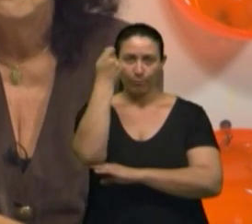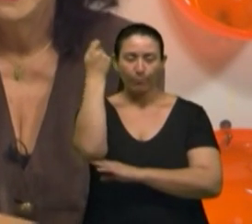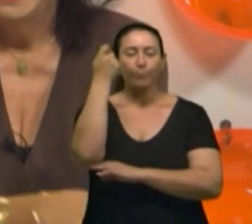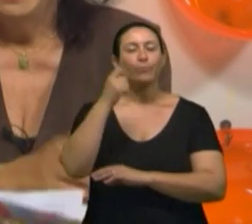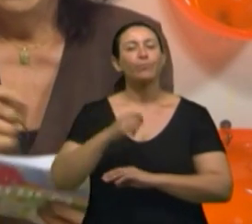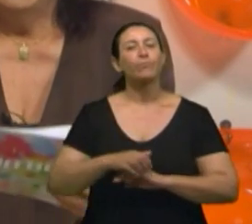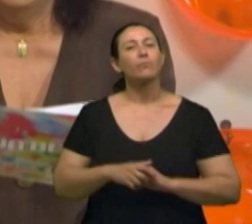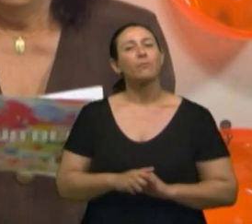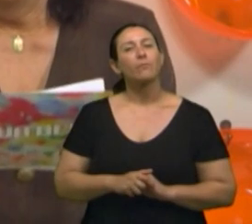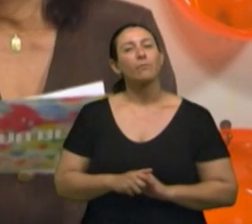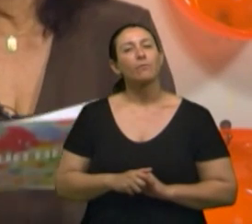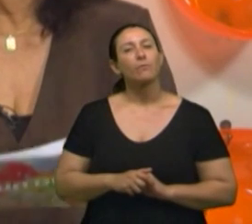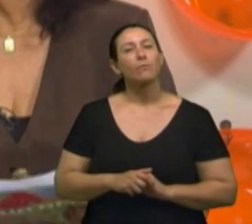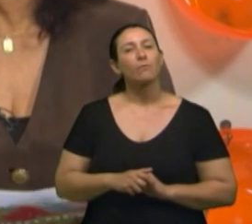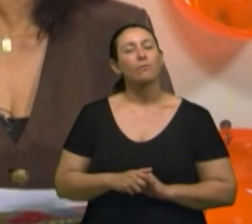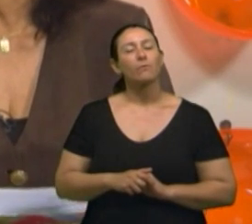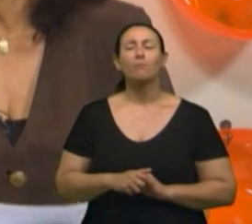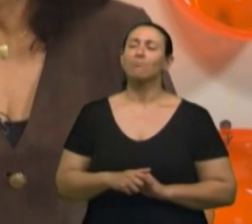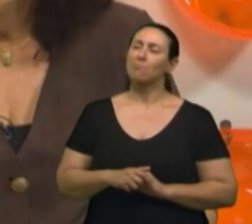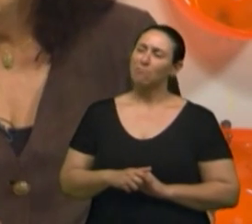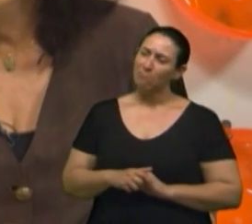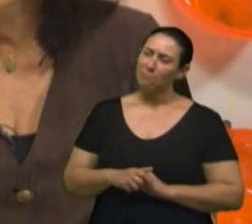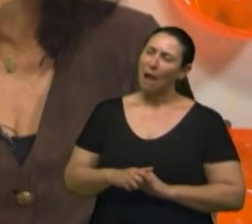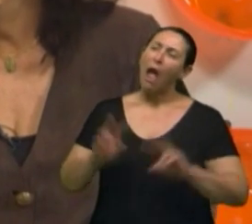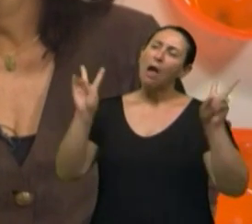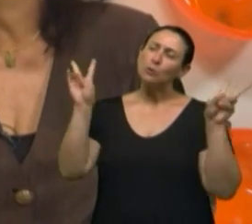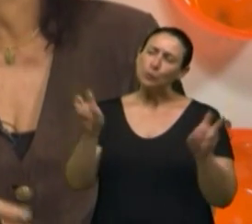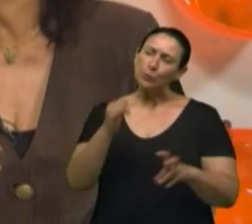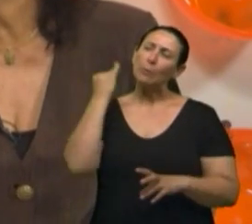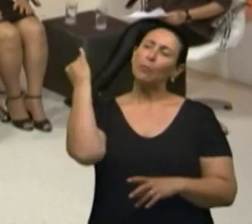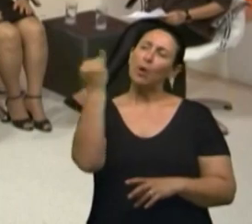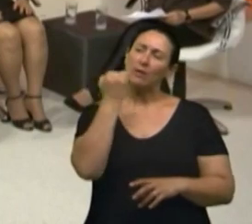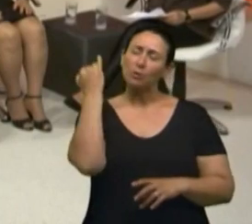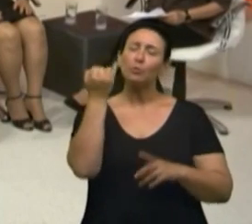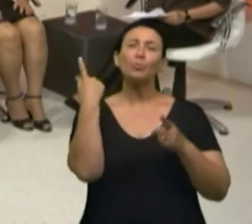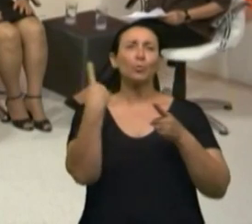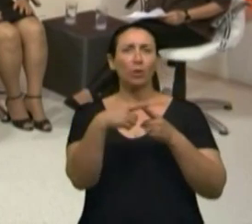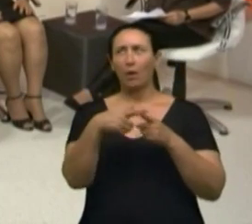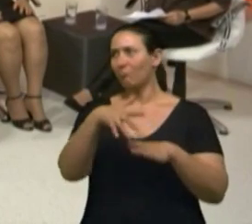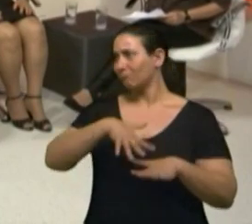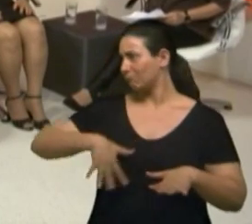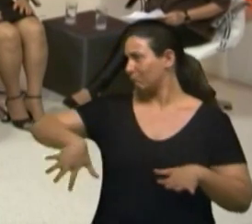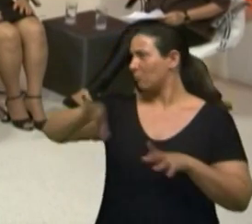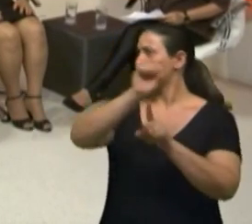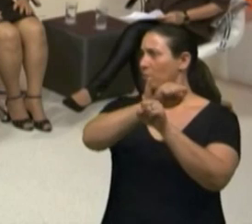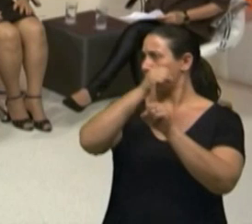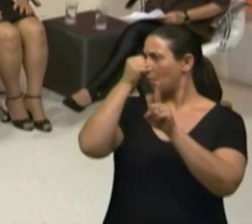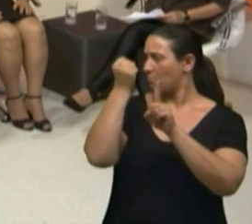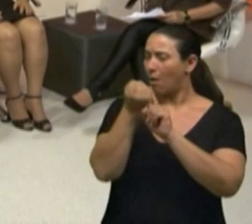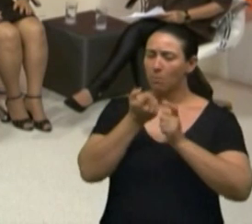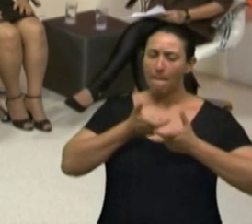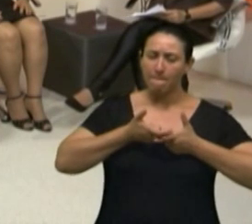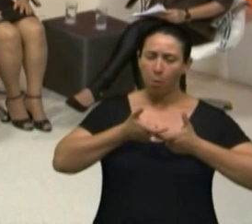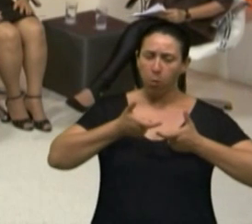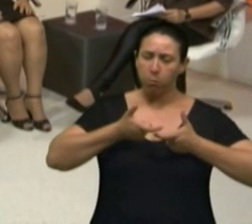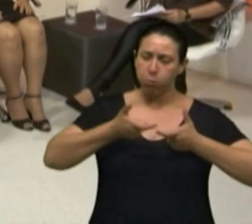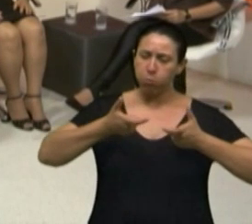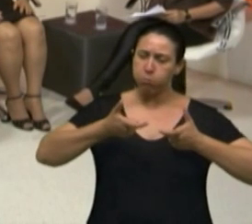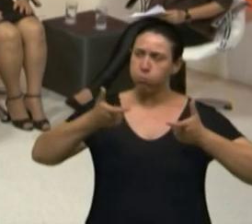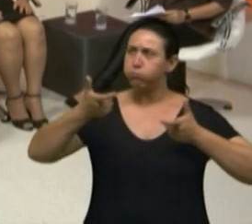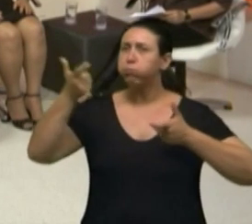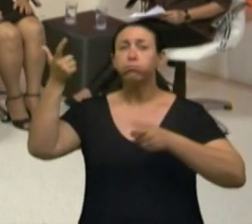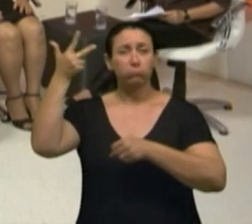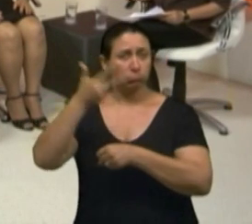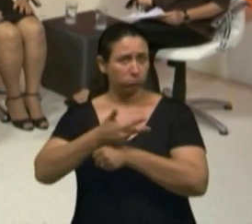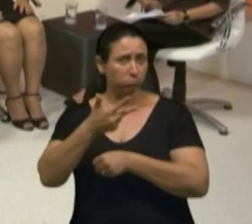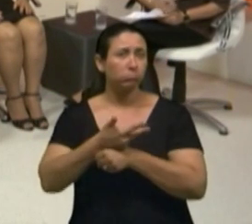Sul. Um assunto importantíssimo para uma sociedade que envelhece e para uma sociedade que